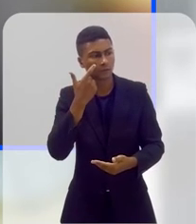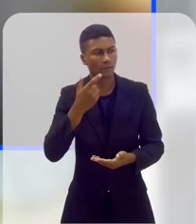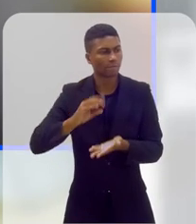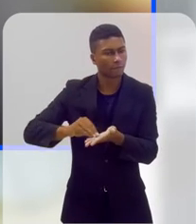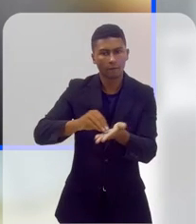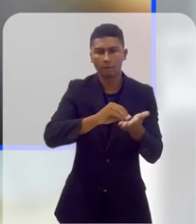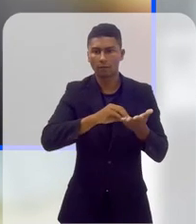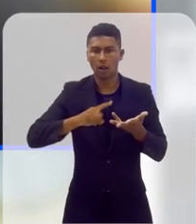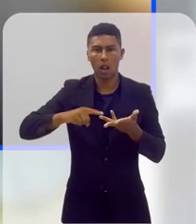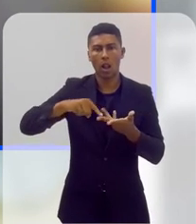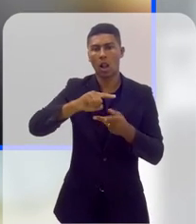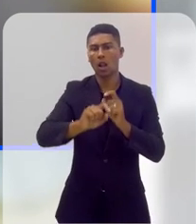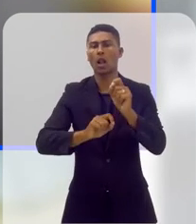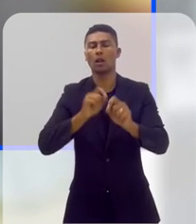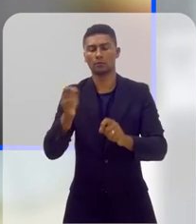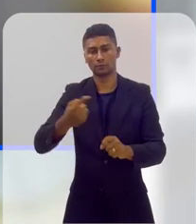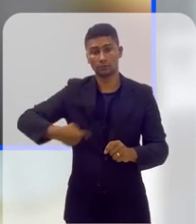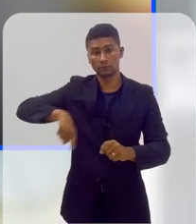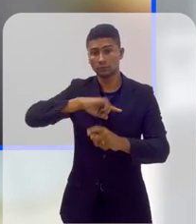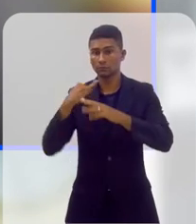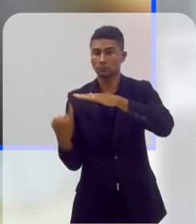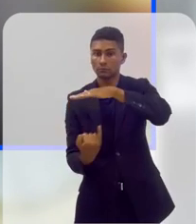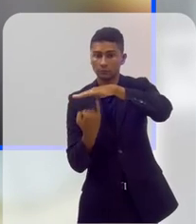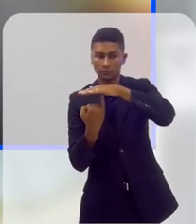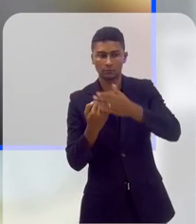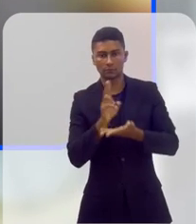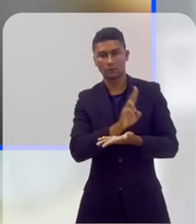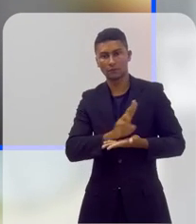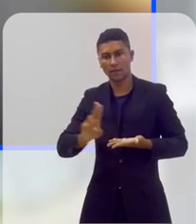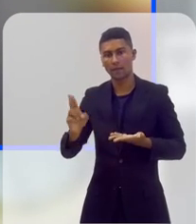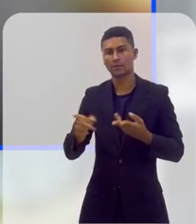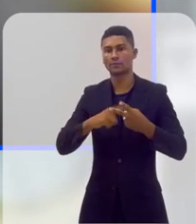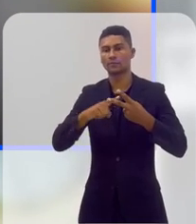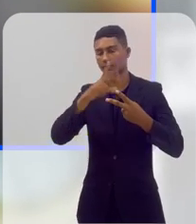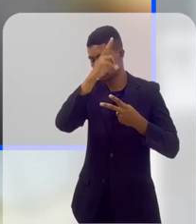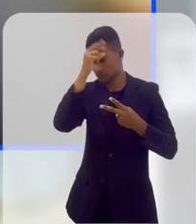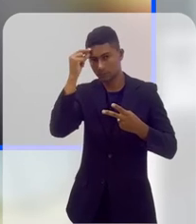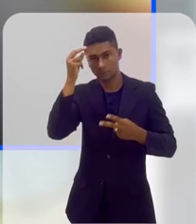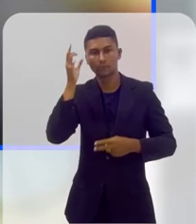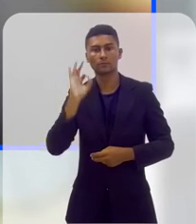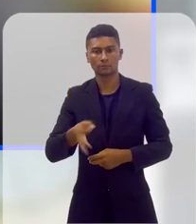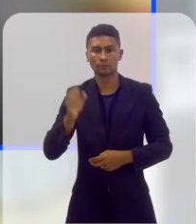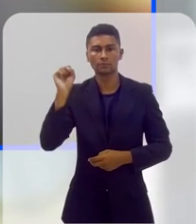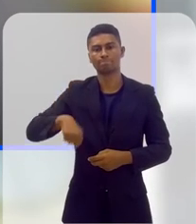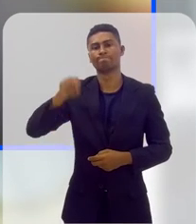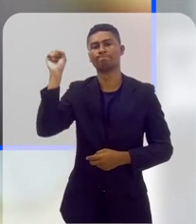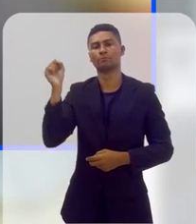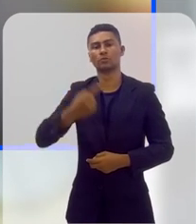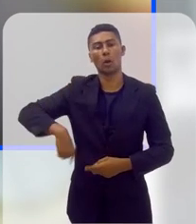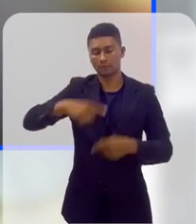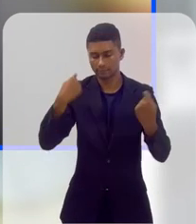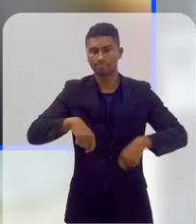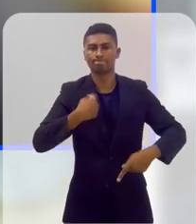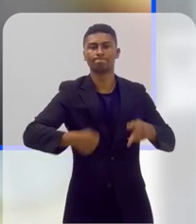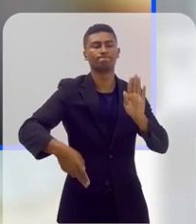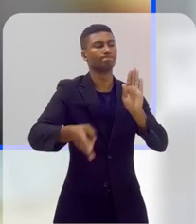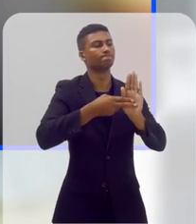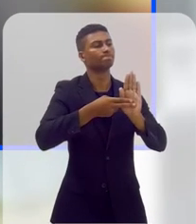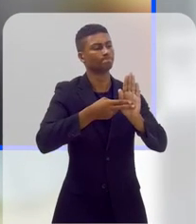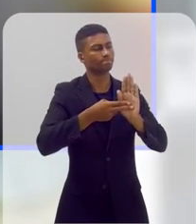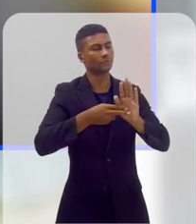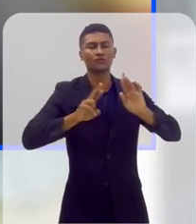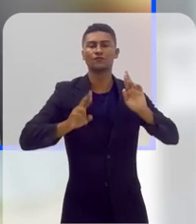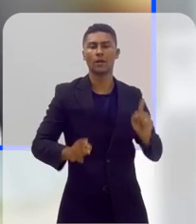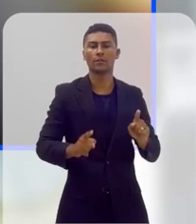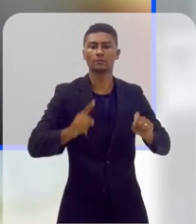publicamente. Nós precisamos fazer diferente. E eu creio que nós estamos fazendo diferente e também constituindo um modelo para a sociedade, né? Como o Felipe falou,